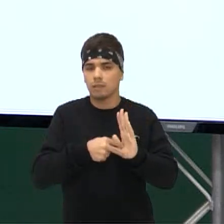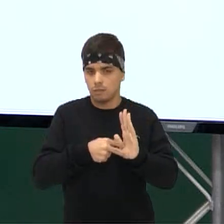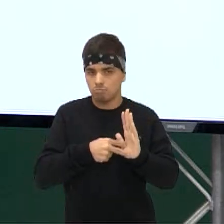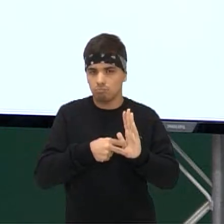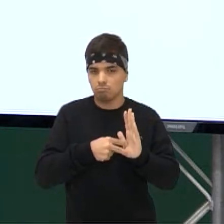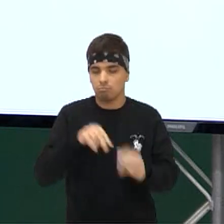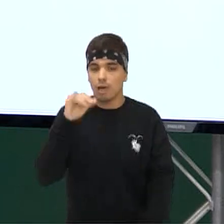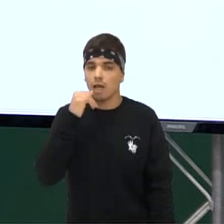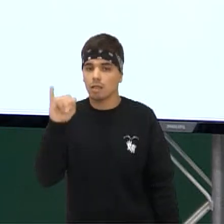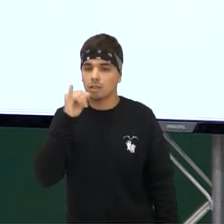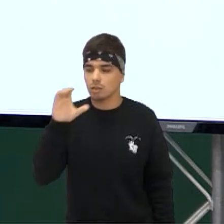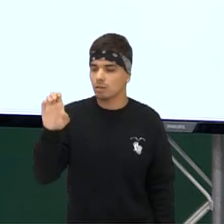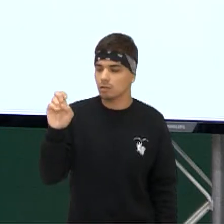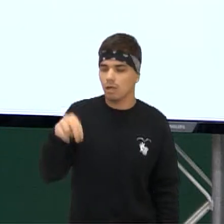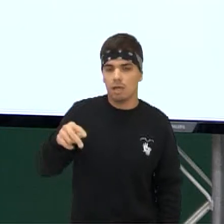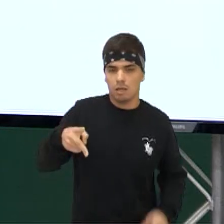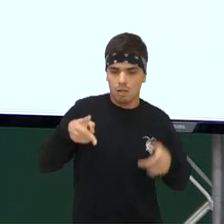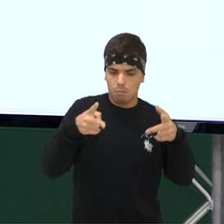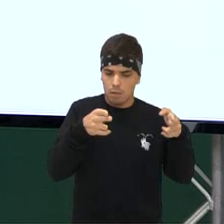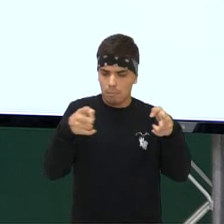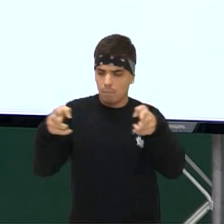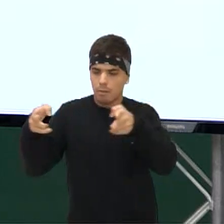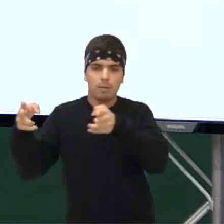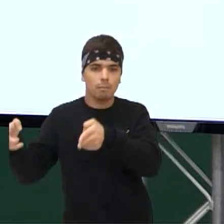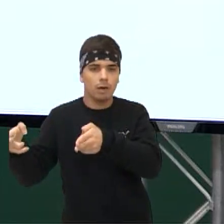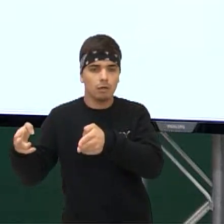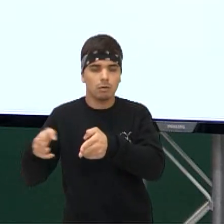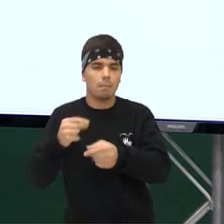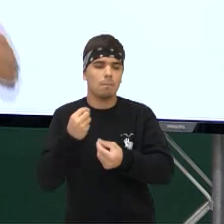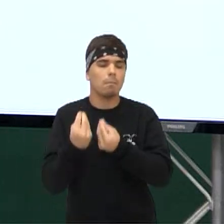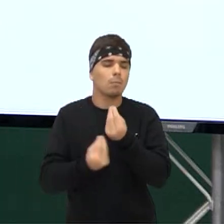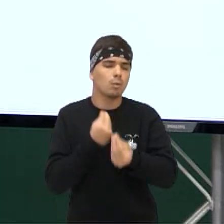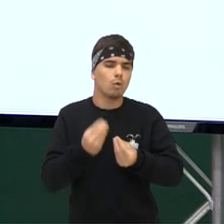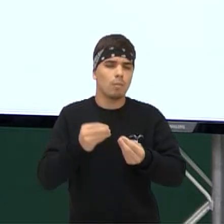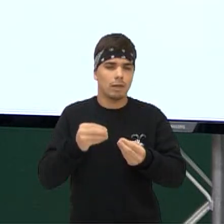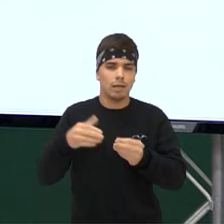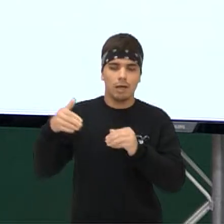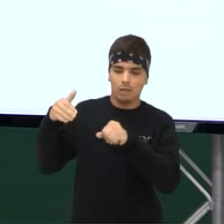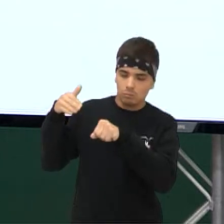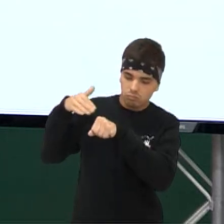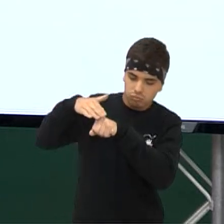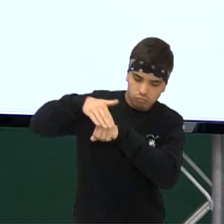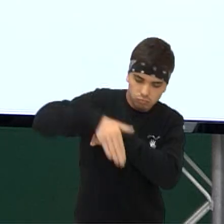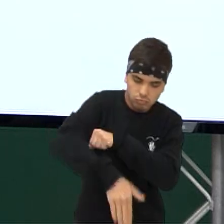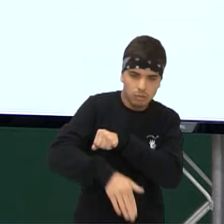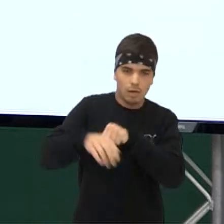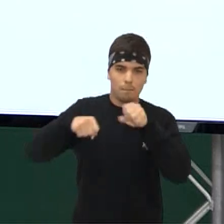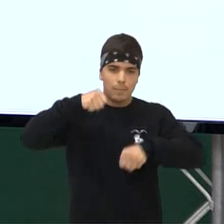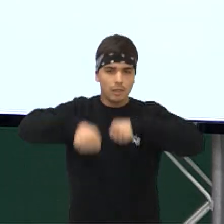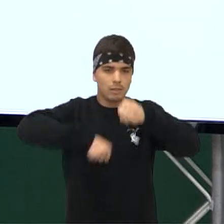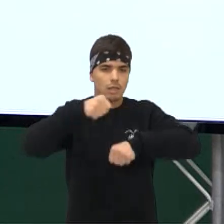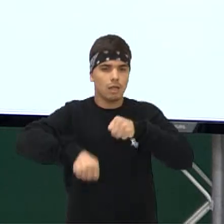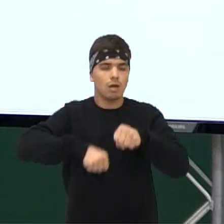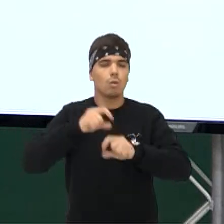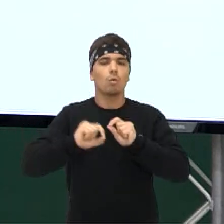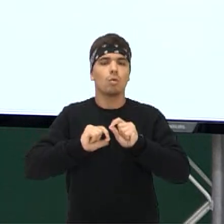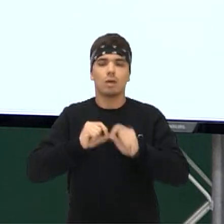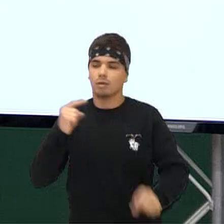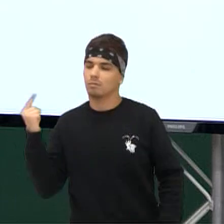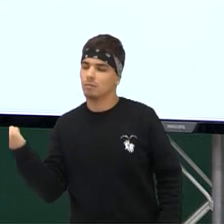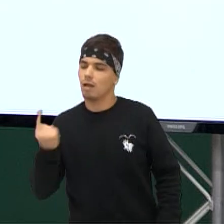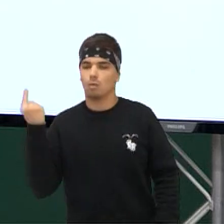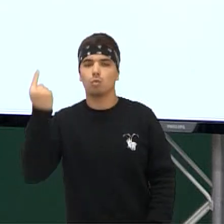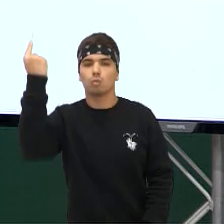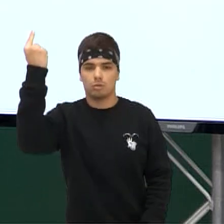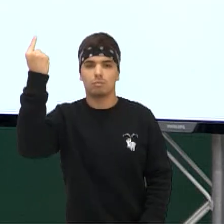a energia cinética dele permanece constante Certo? Mas como ele está descendo uma ladeira O que acontece na ladeira mesmo? Me lembra de altura, né?